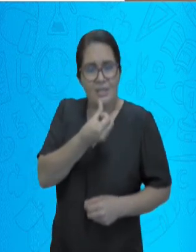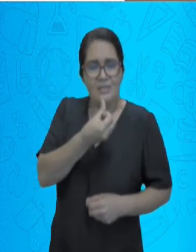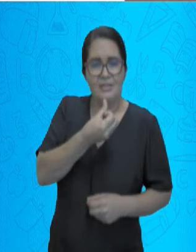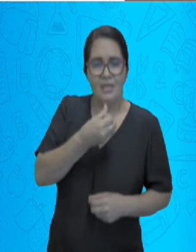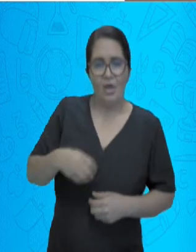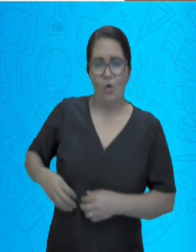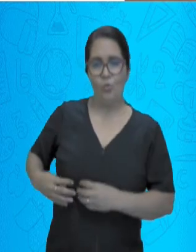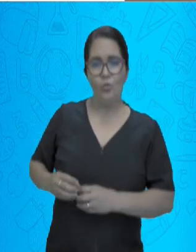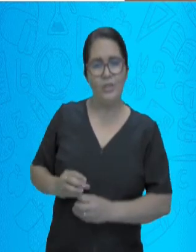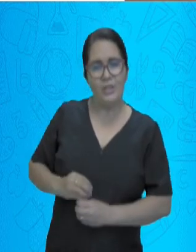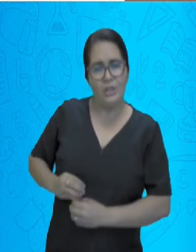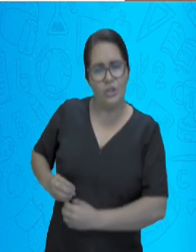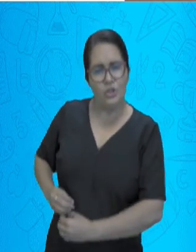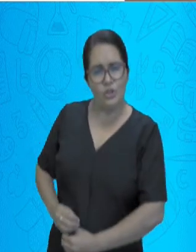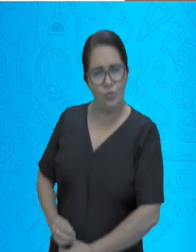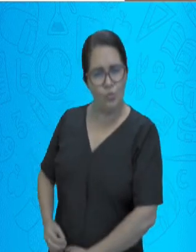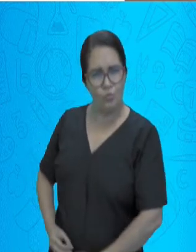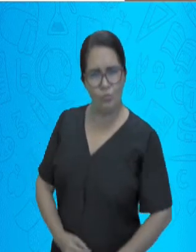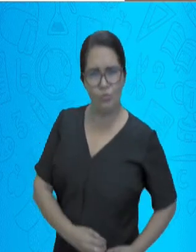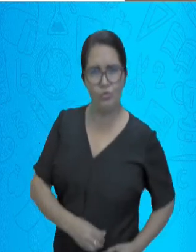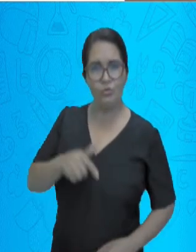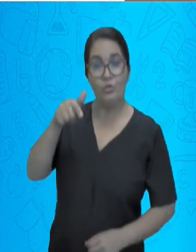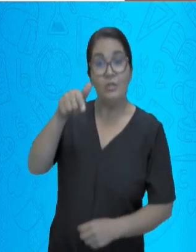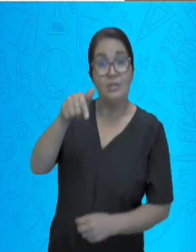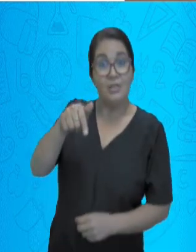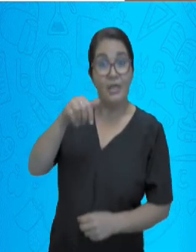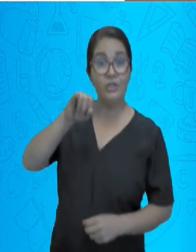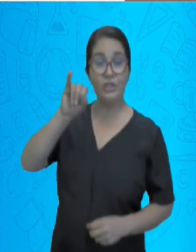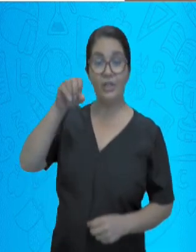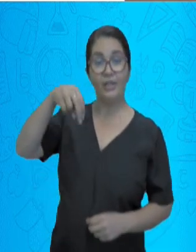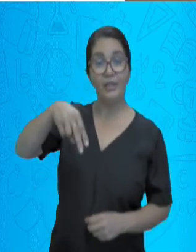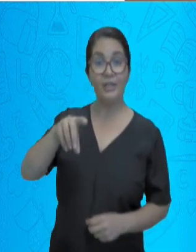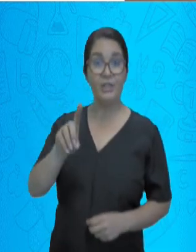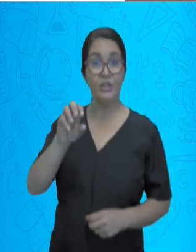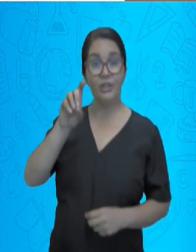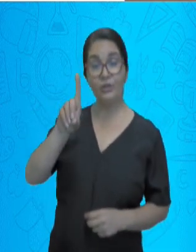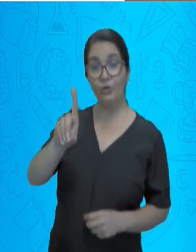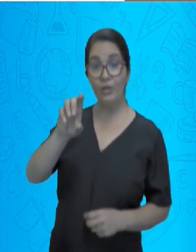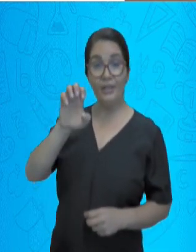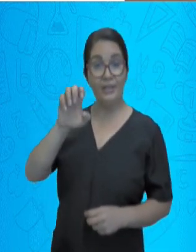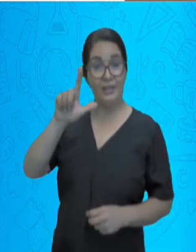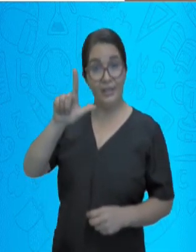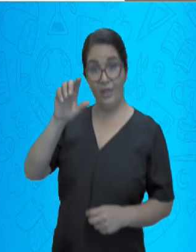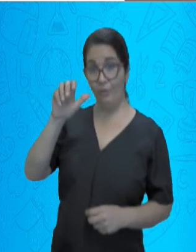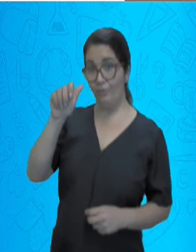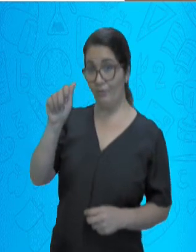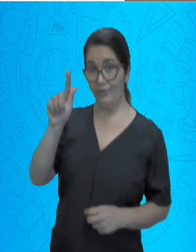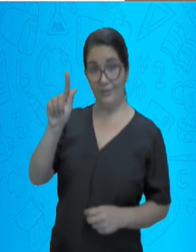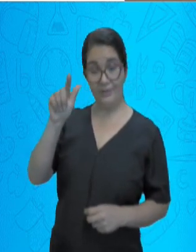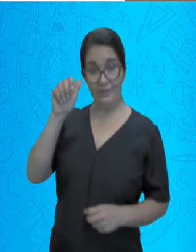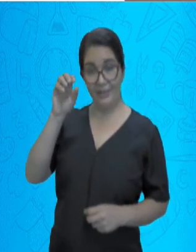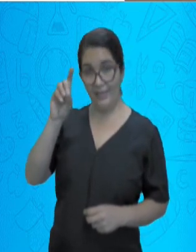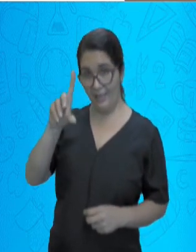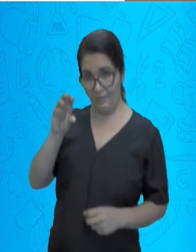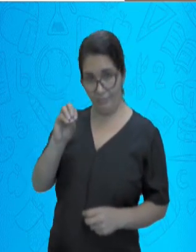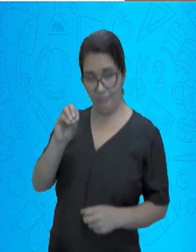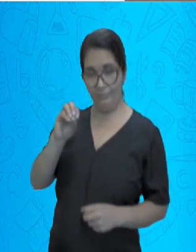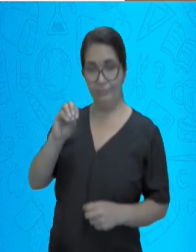Intestino grosso. 7. Intestino delgado. E 8. Reto.